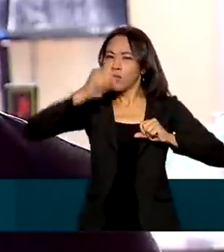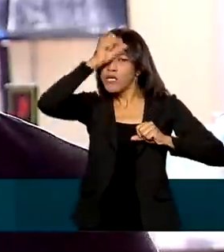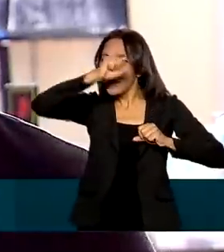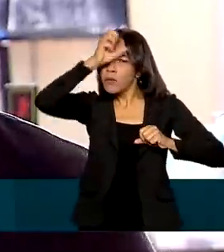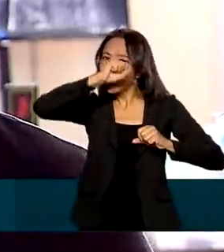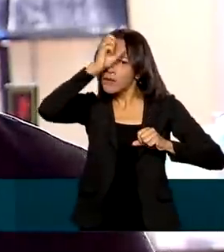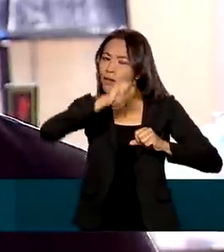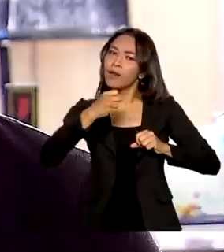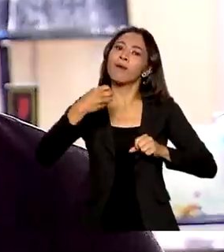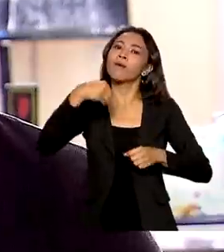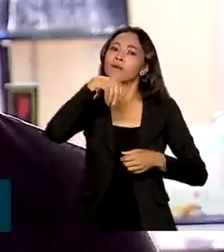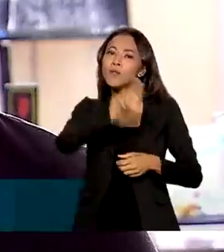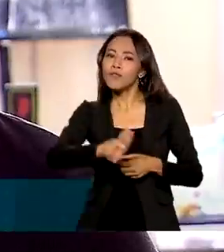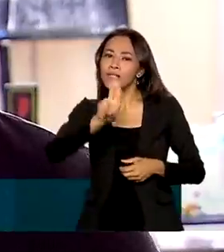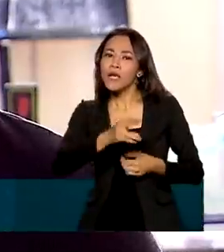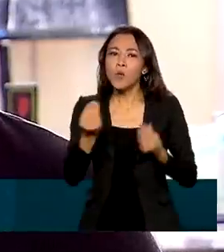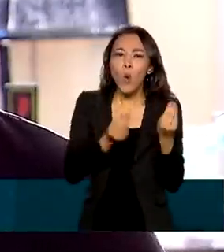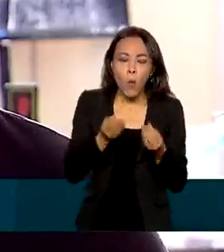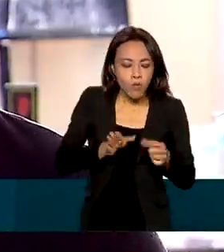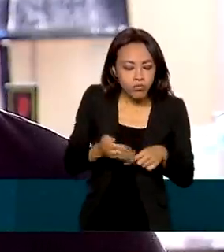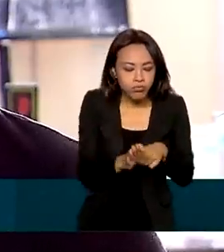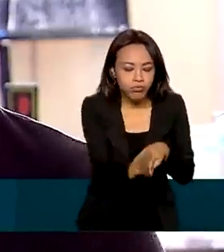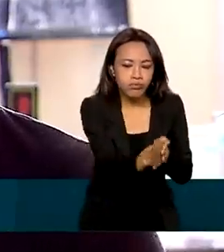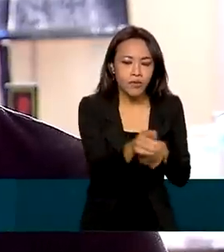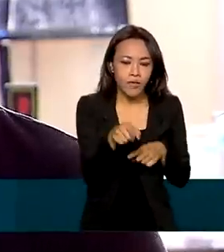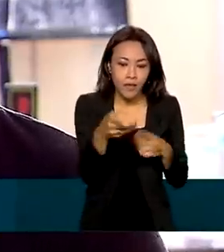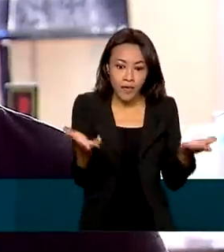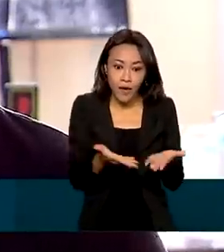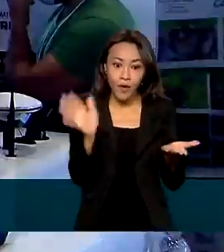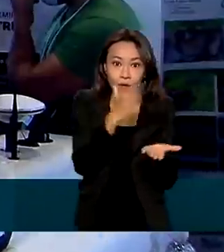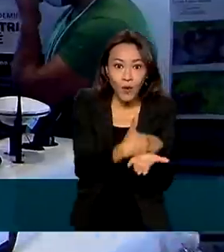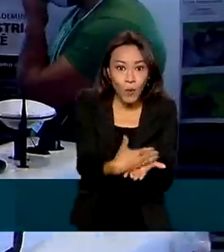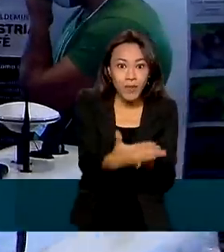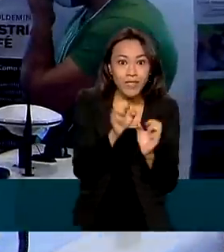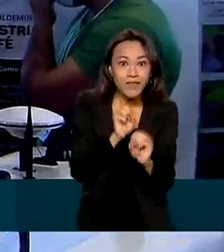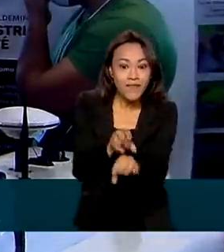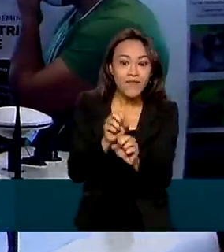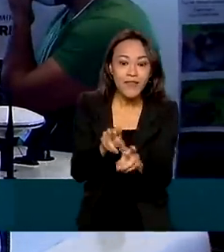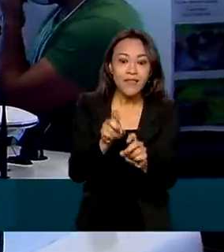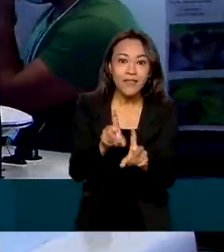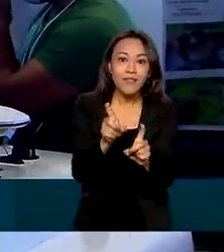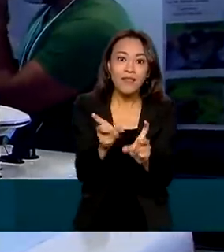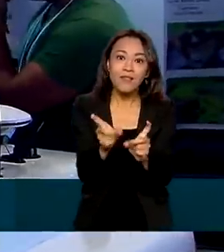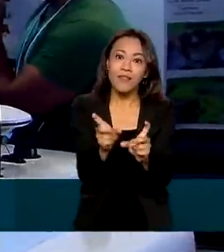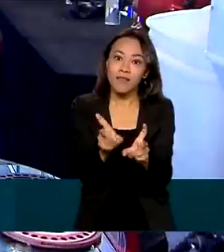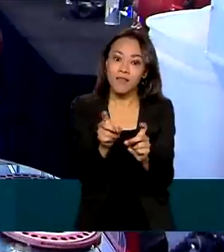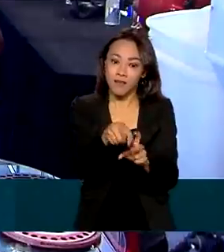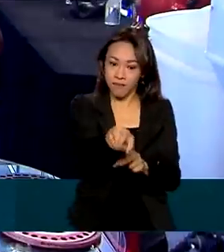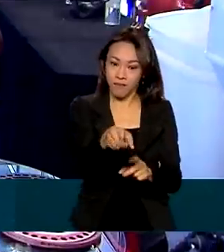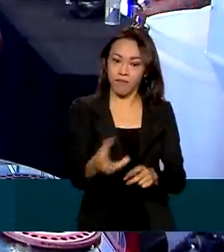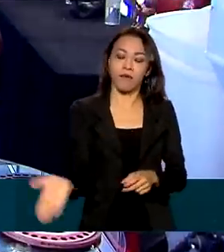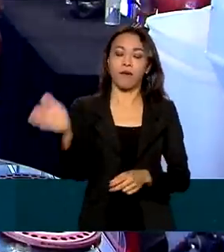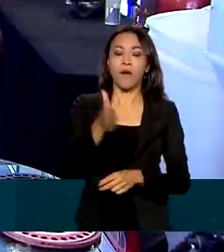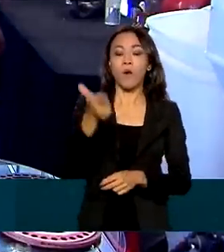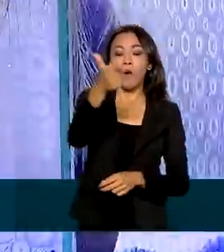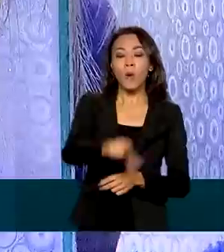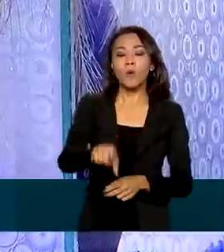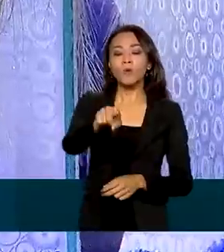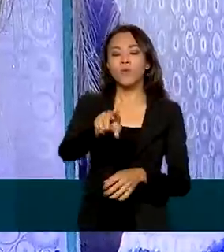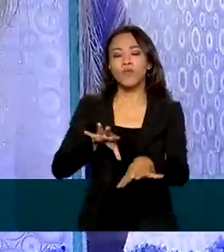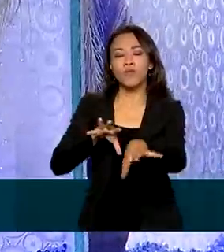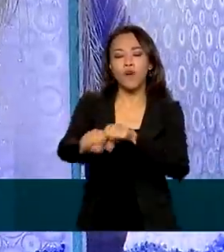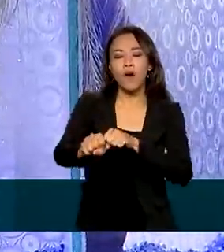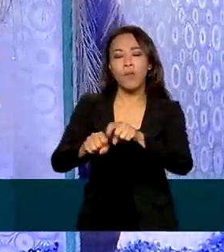na faculdade, a criar peixes, estudos e a gente agora está comercializando. Formar profissionais na plantação de grãos,